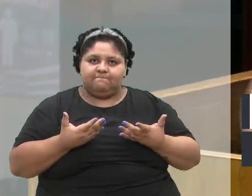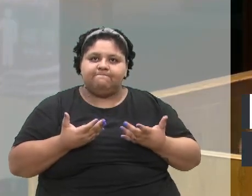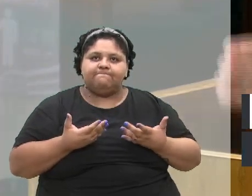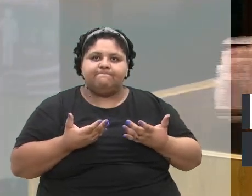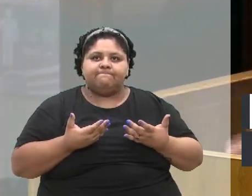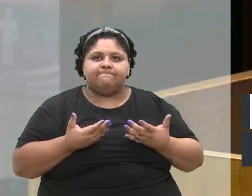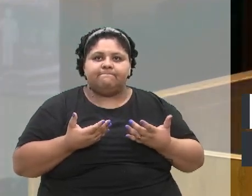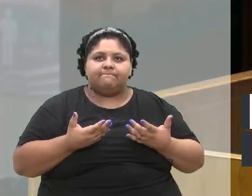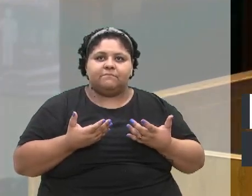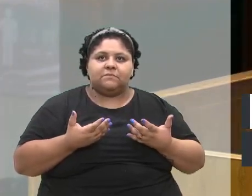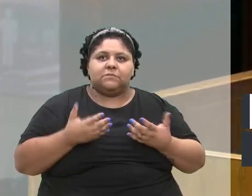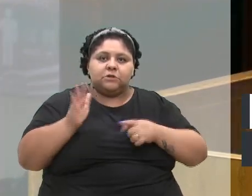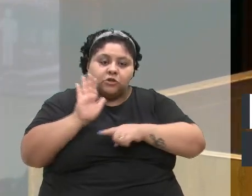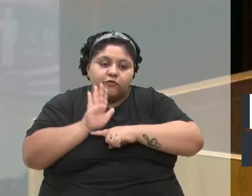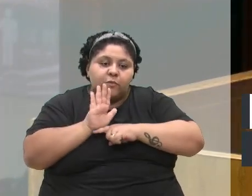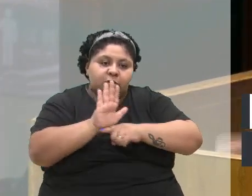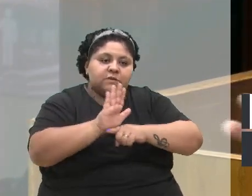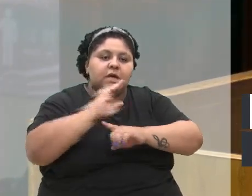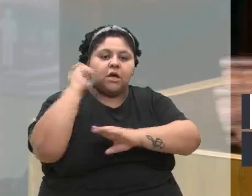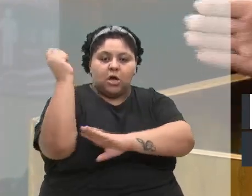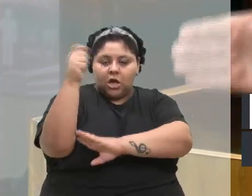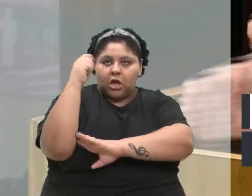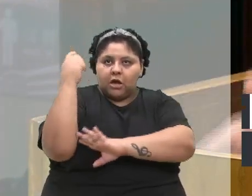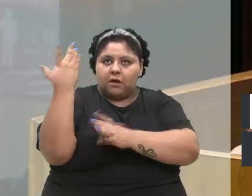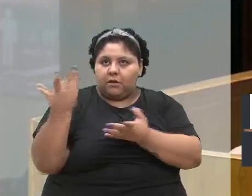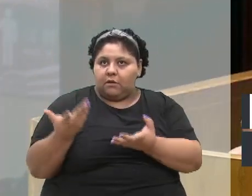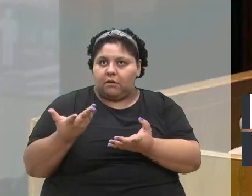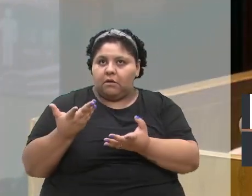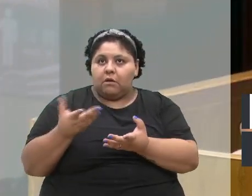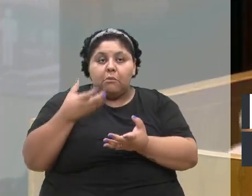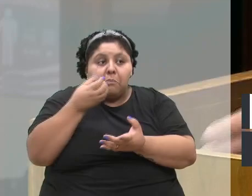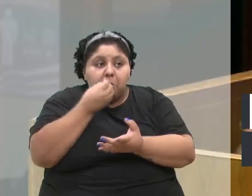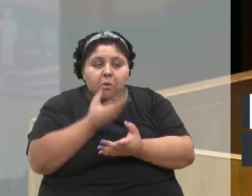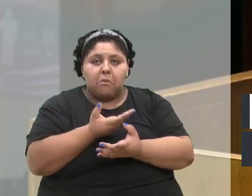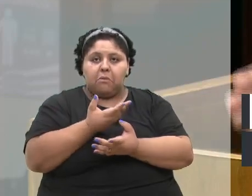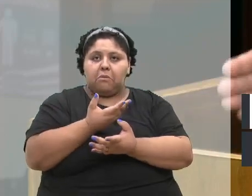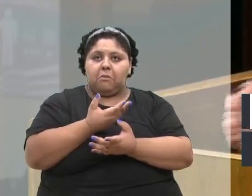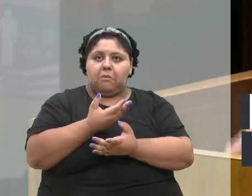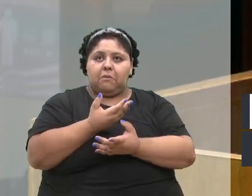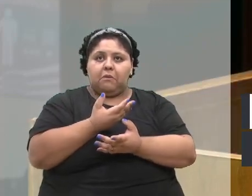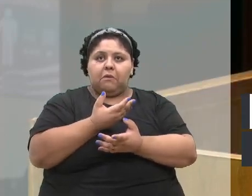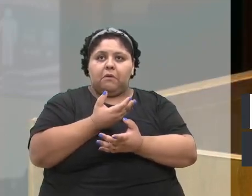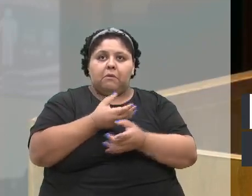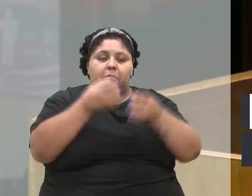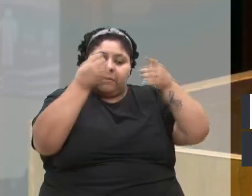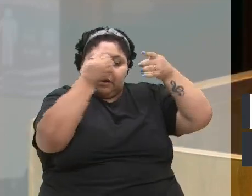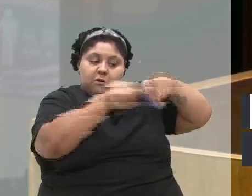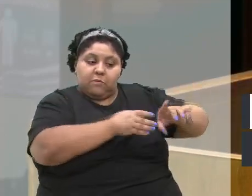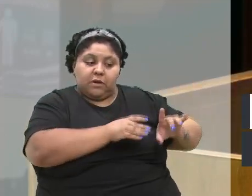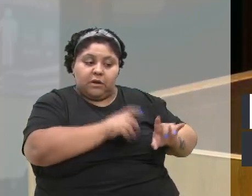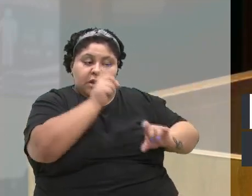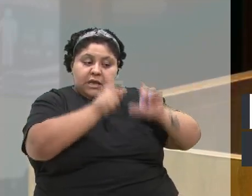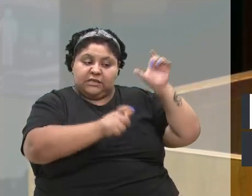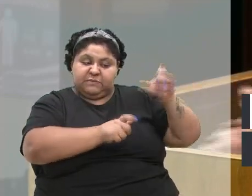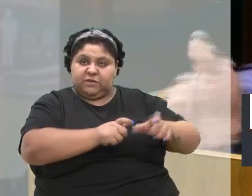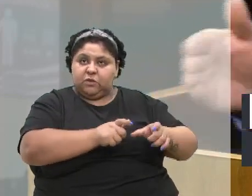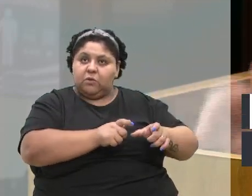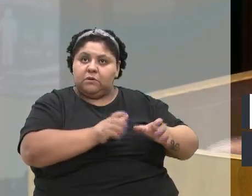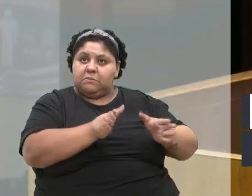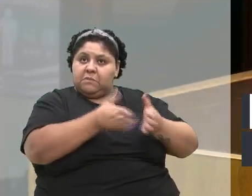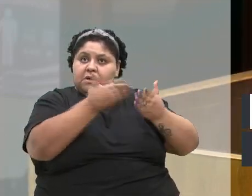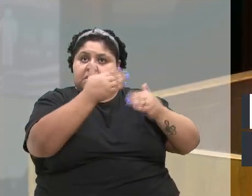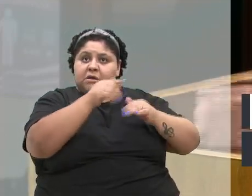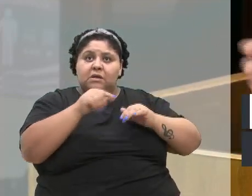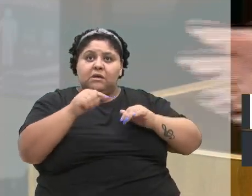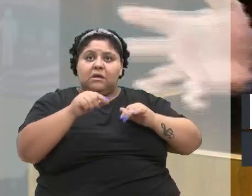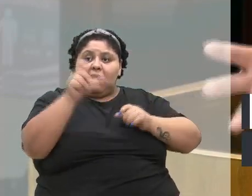E se for para ajudar o Rio Grande, se for uma causa nobre e se for para não prejudicar aquele que menos pode, ninguém vai ser